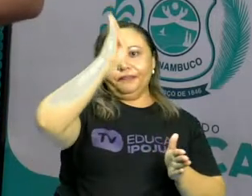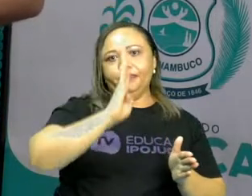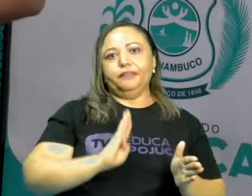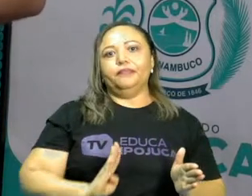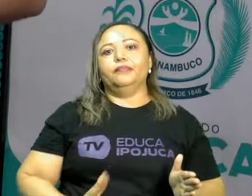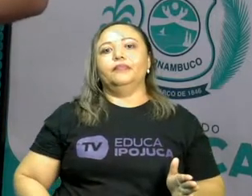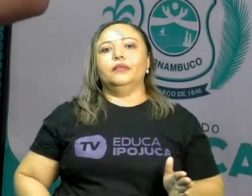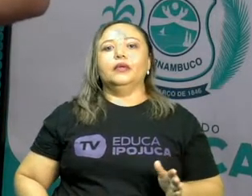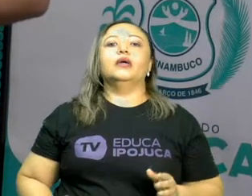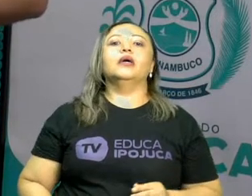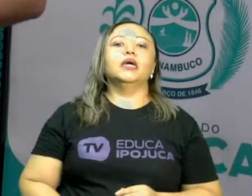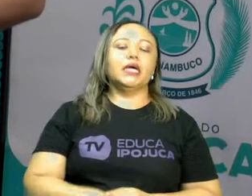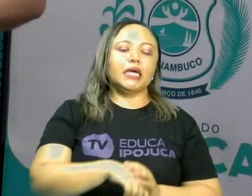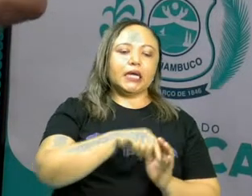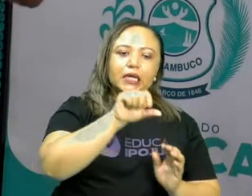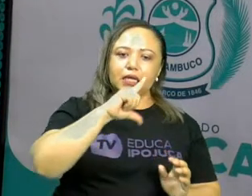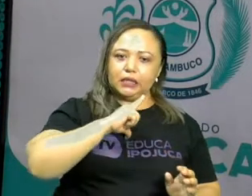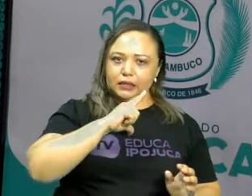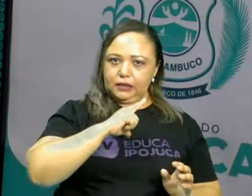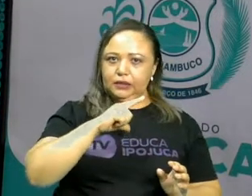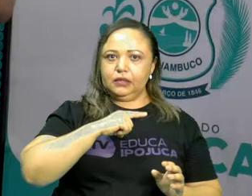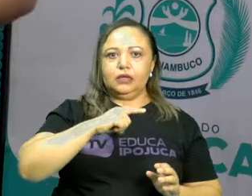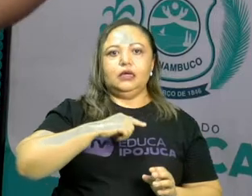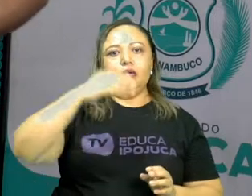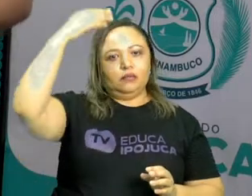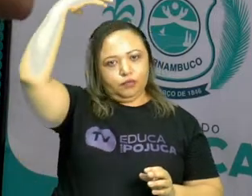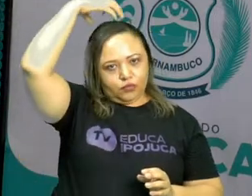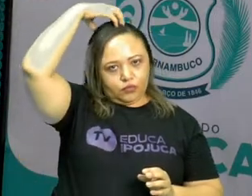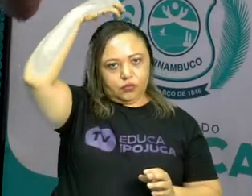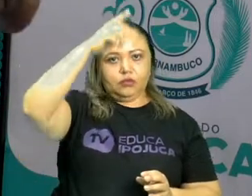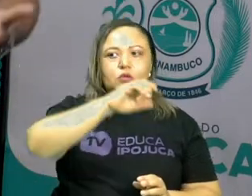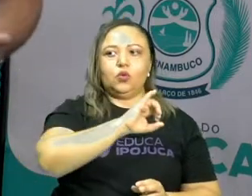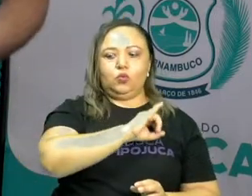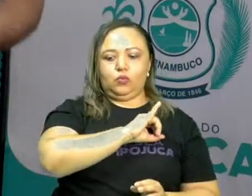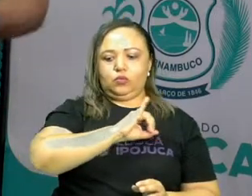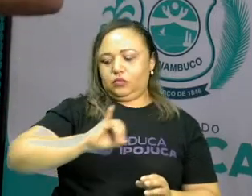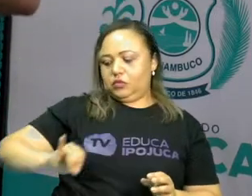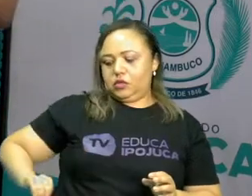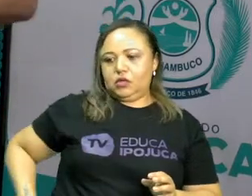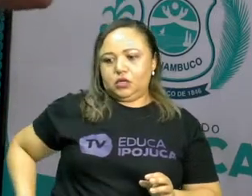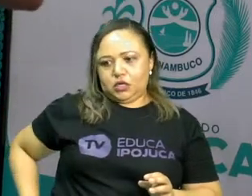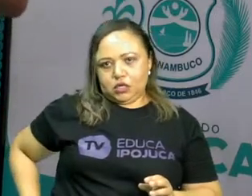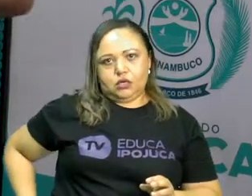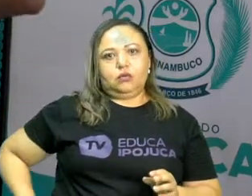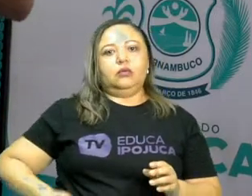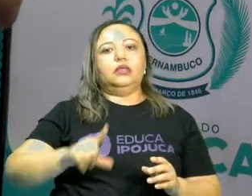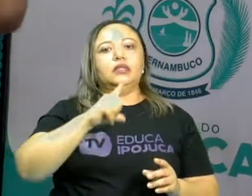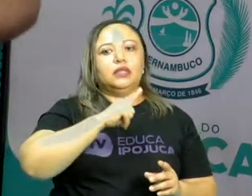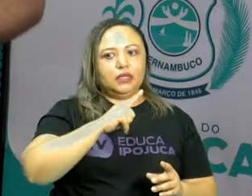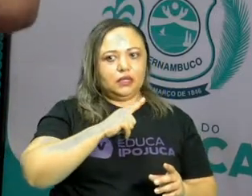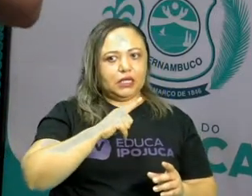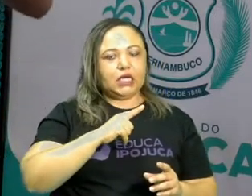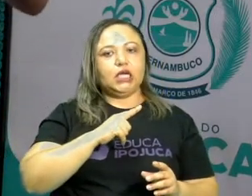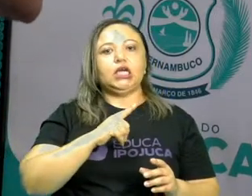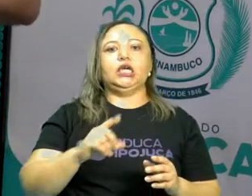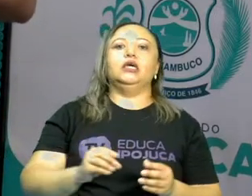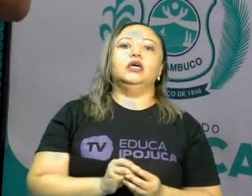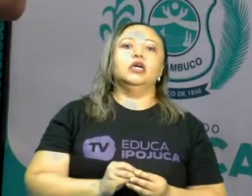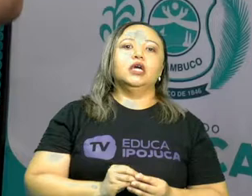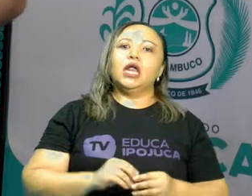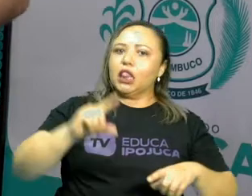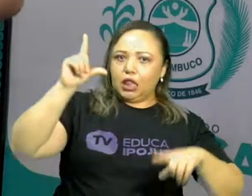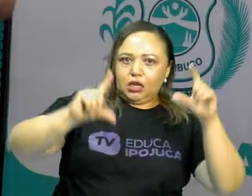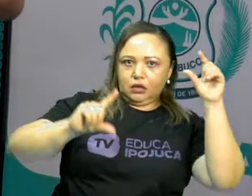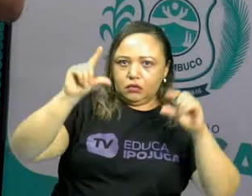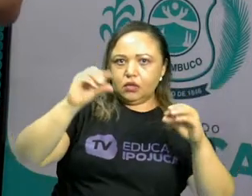governava era o imperador Dom Pedro II. Inclusive, está passando uma novela na televisão retratando